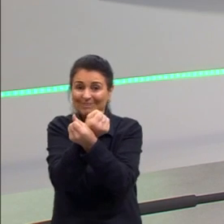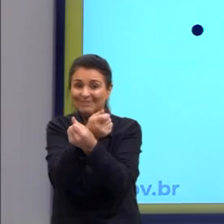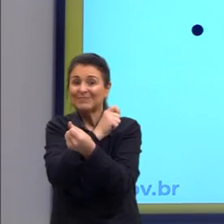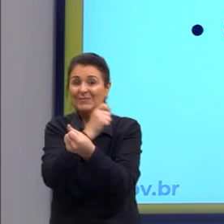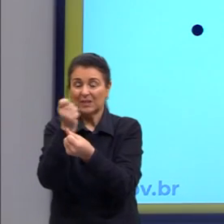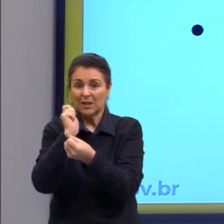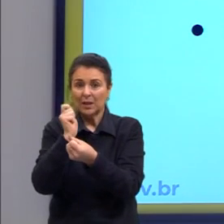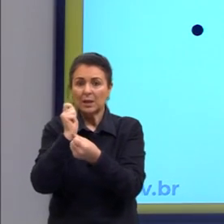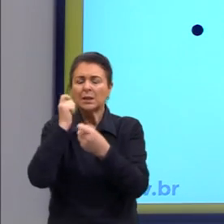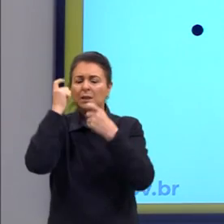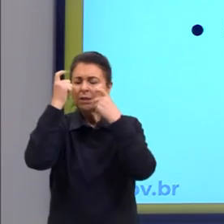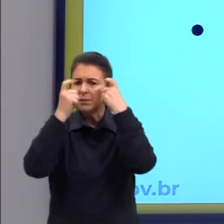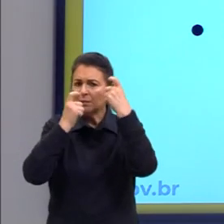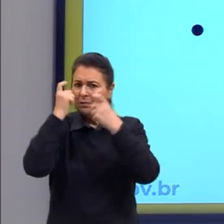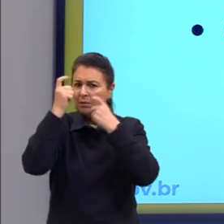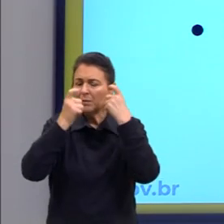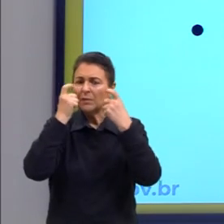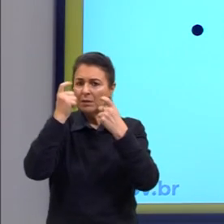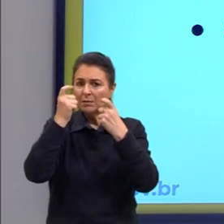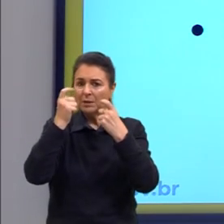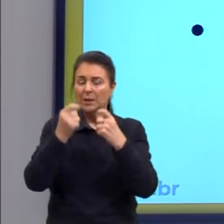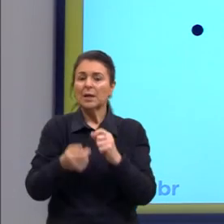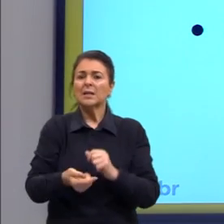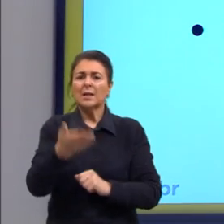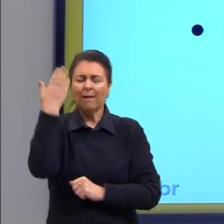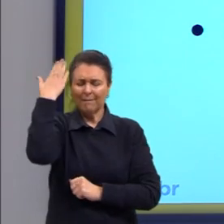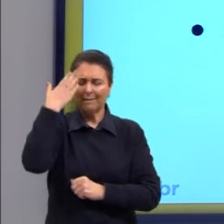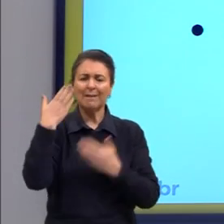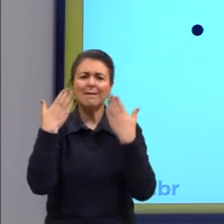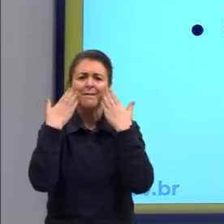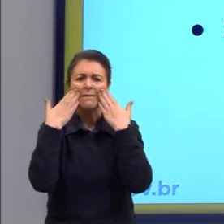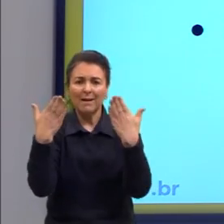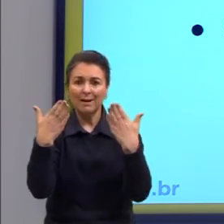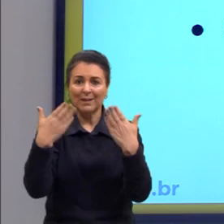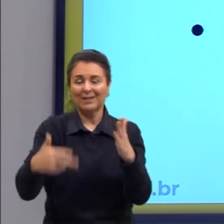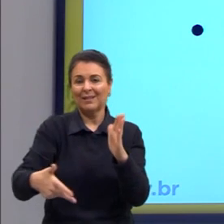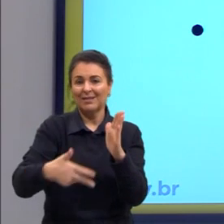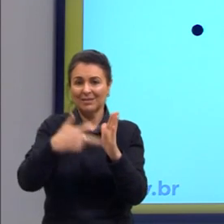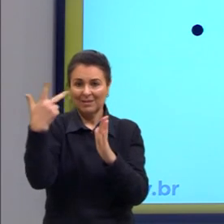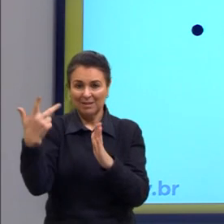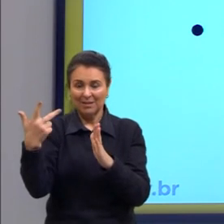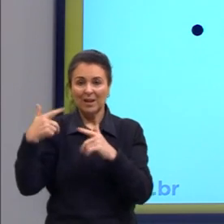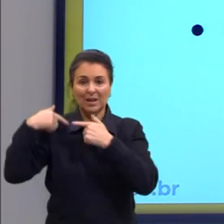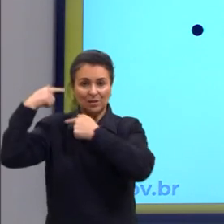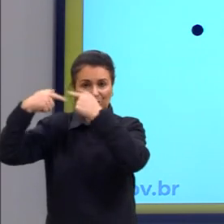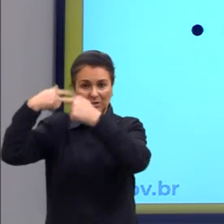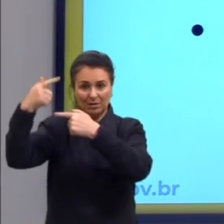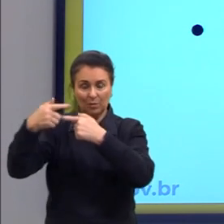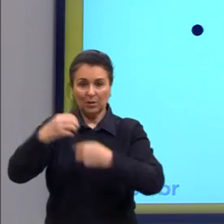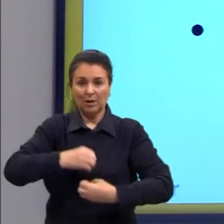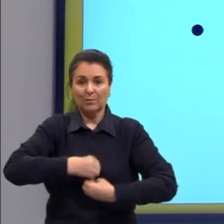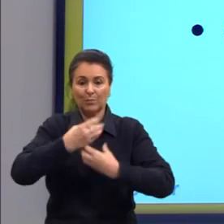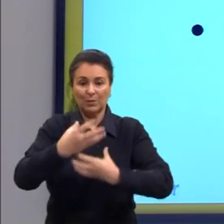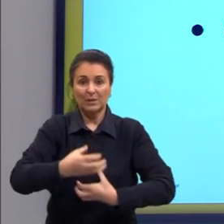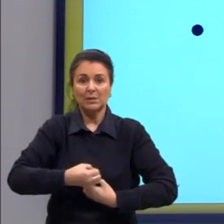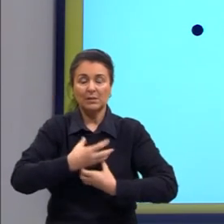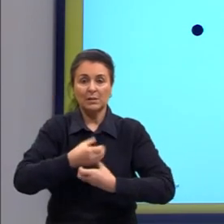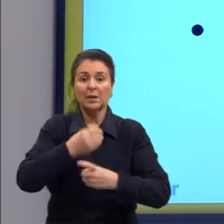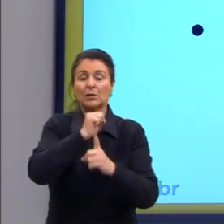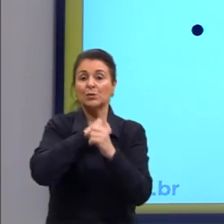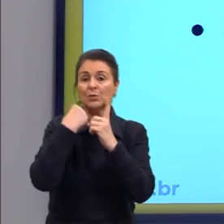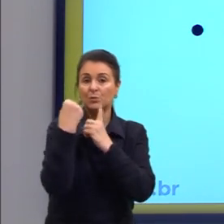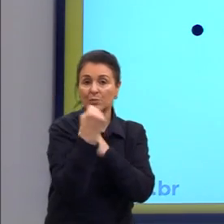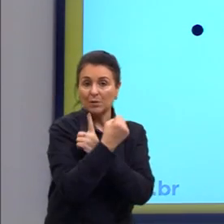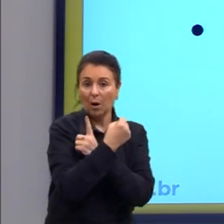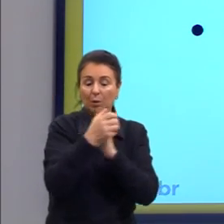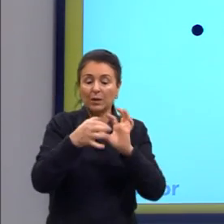é a cara dessa terceira geração. Então, ela foi caracterizada pela poesia social e libertária.